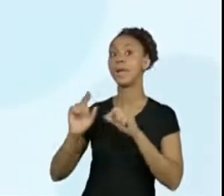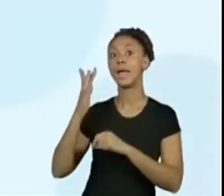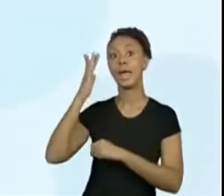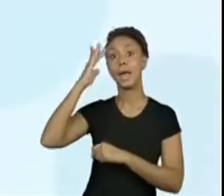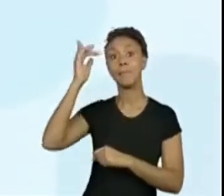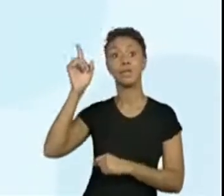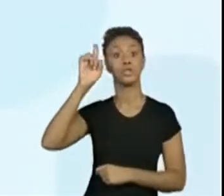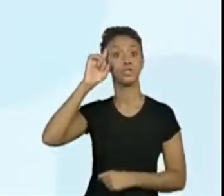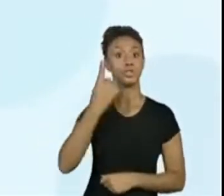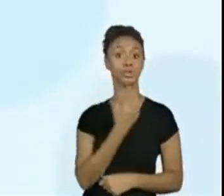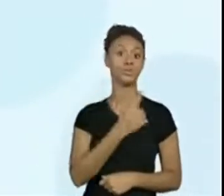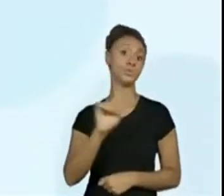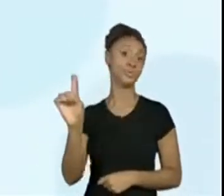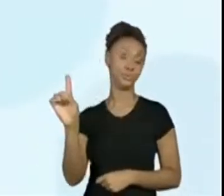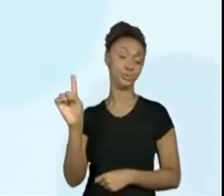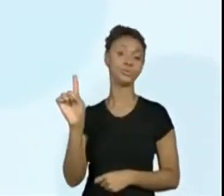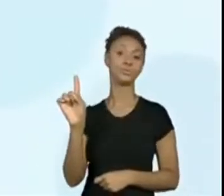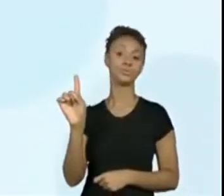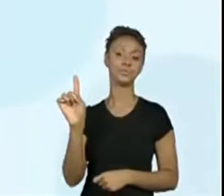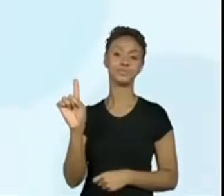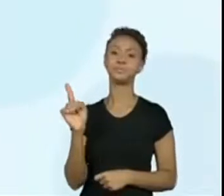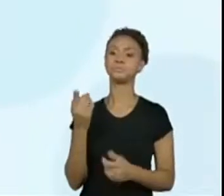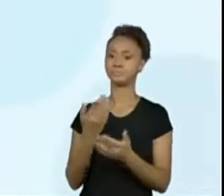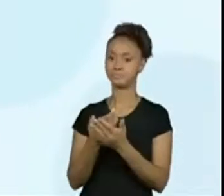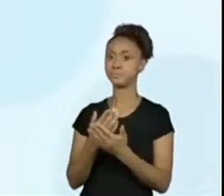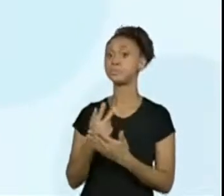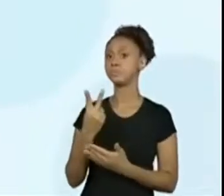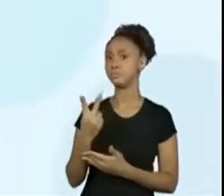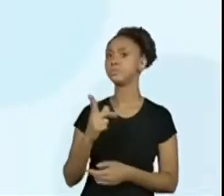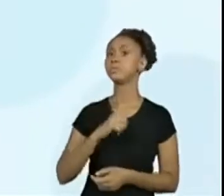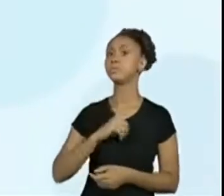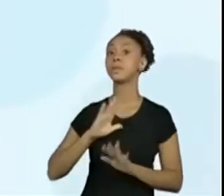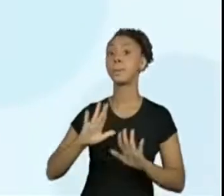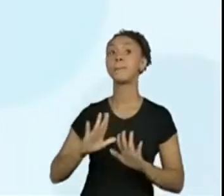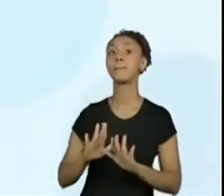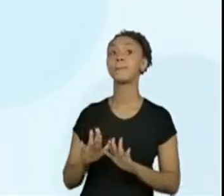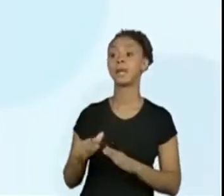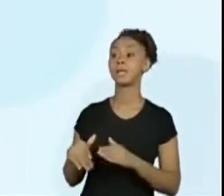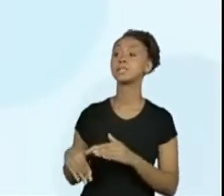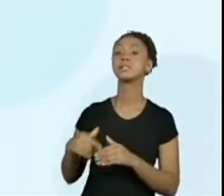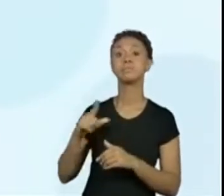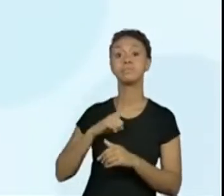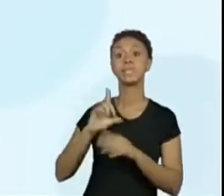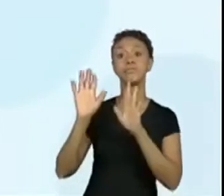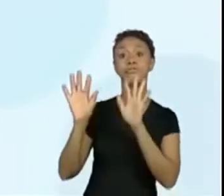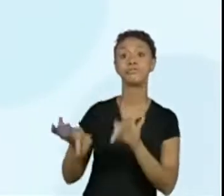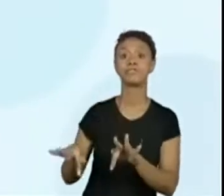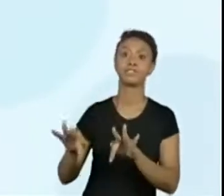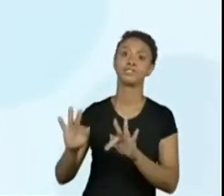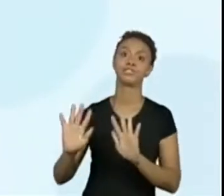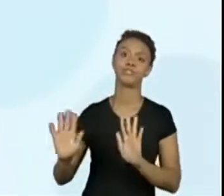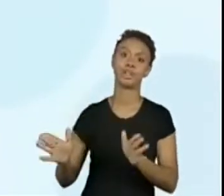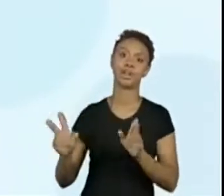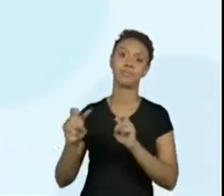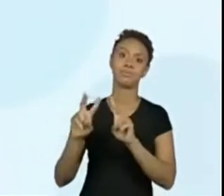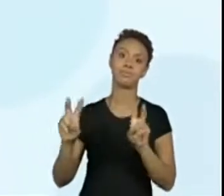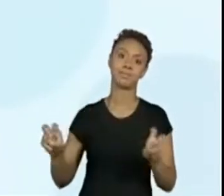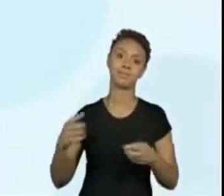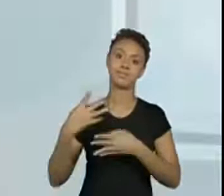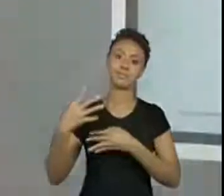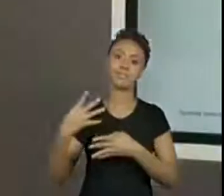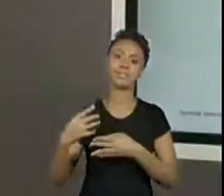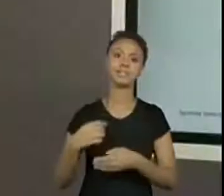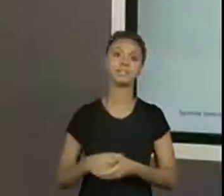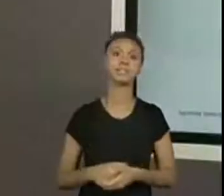dessa sequência. A gente vai ter duas aulas, mas ela fecha com essa sequência. Sim. O que a gente pode dizer? A gente